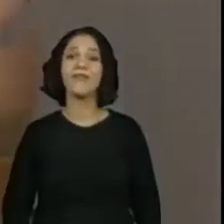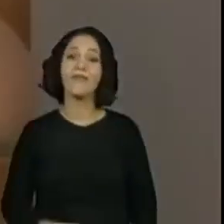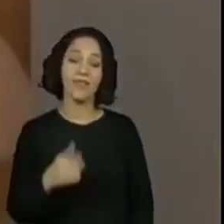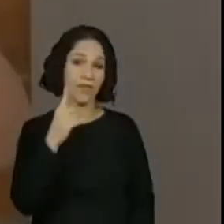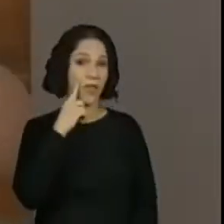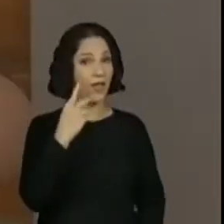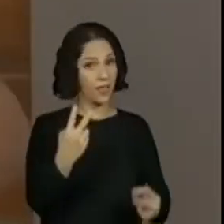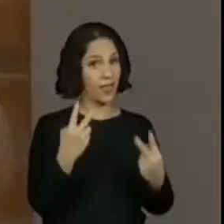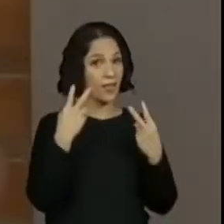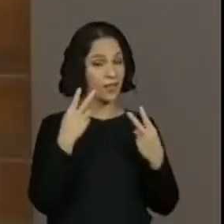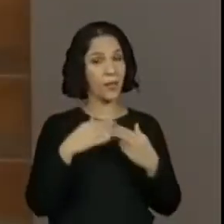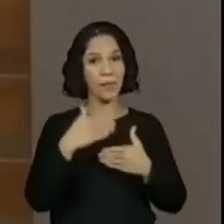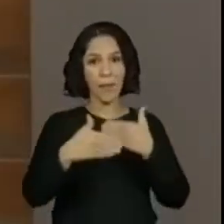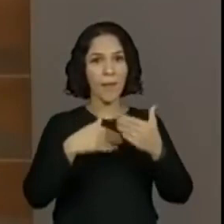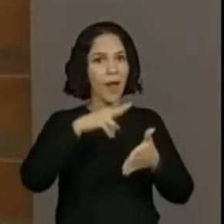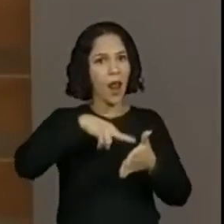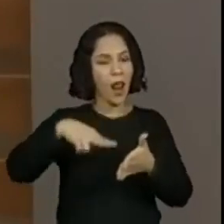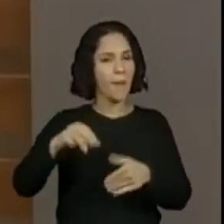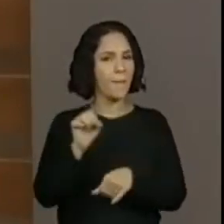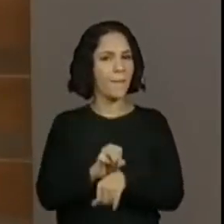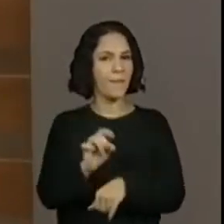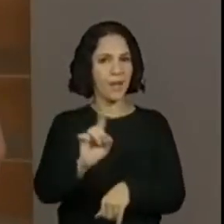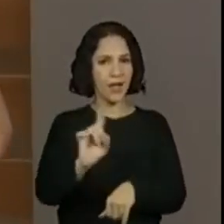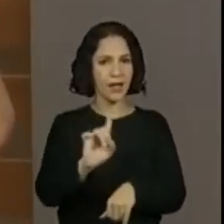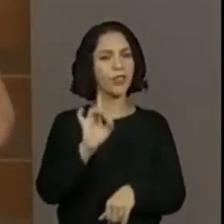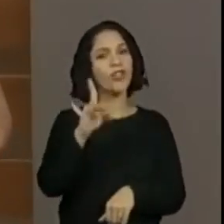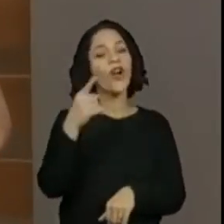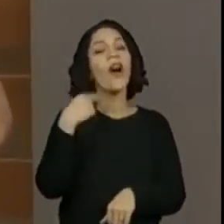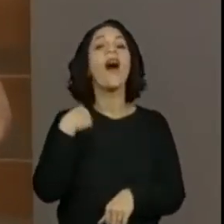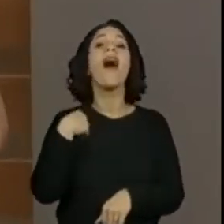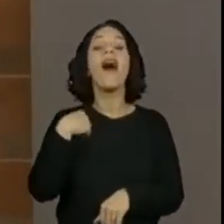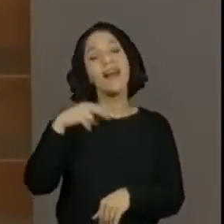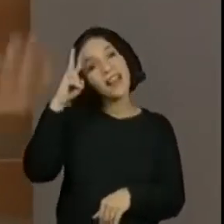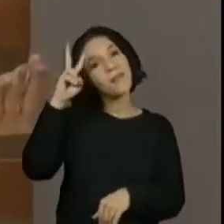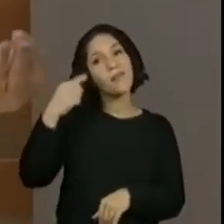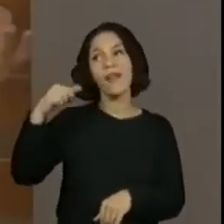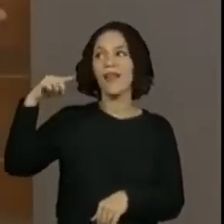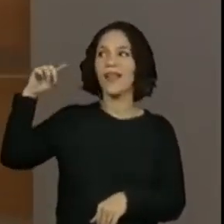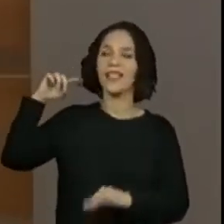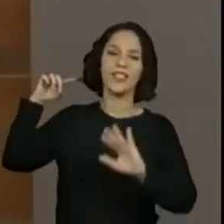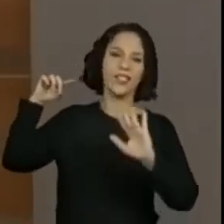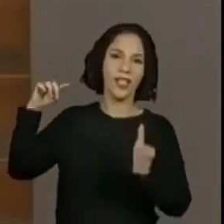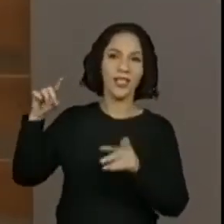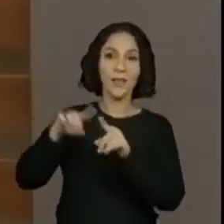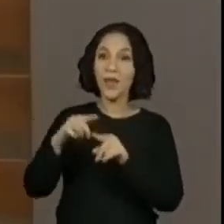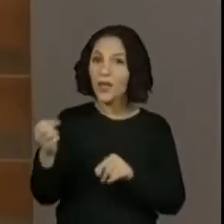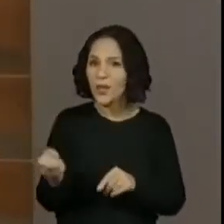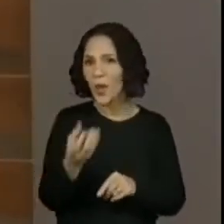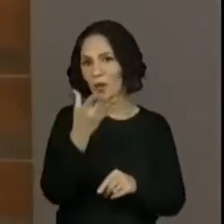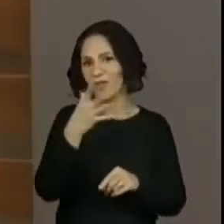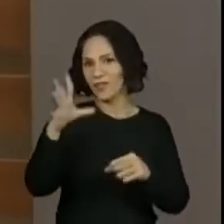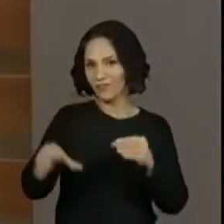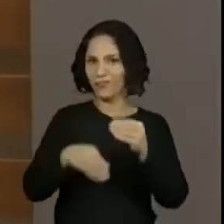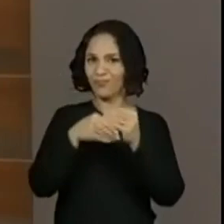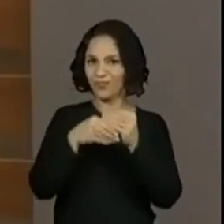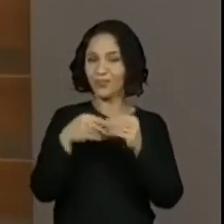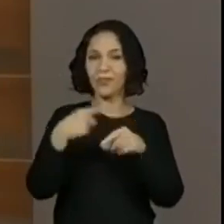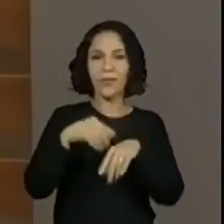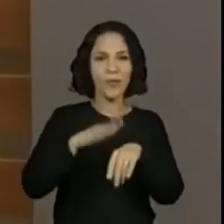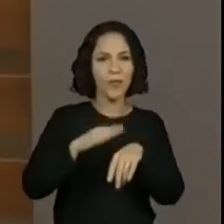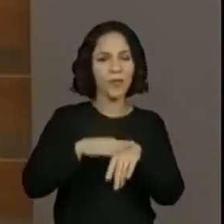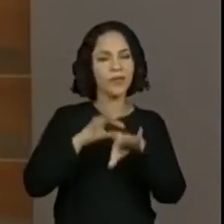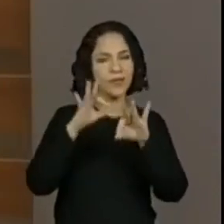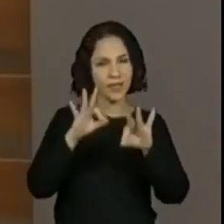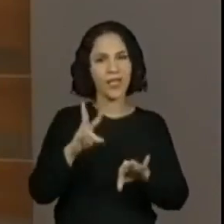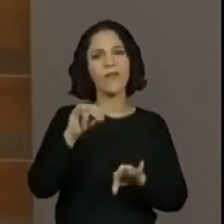ser uma atrás da outra. A gente não vai parar, porque é só para vocês relembrarem algumas e verem outras. Porque no momento certo a